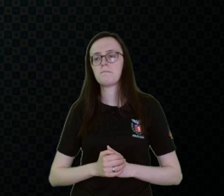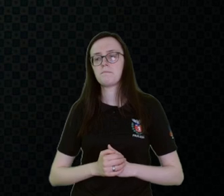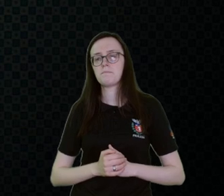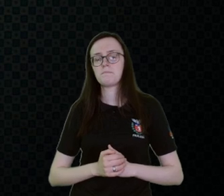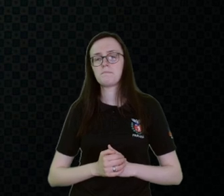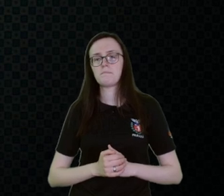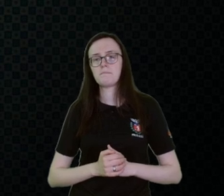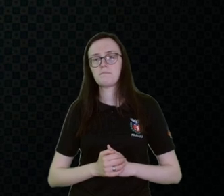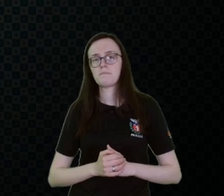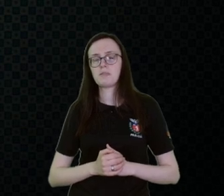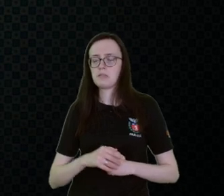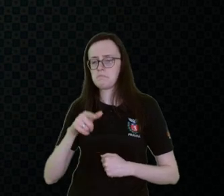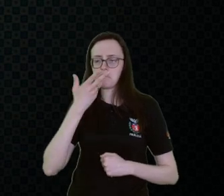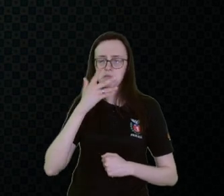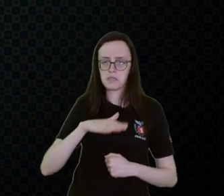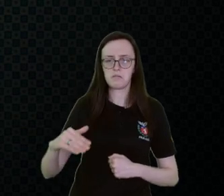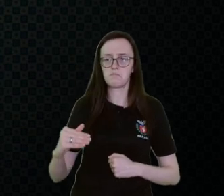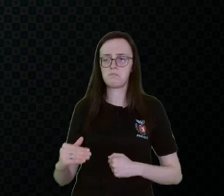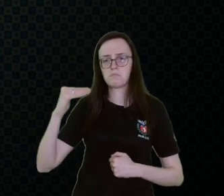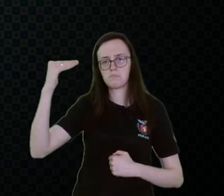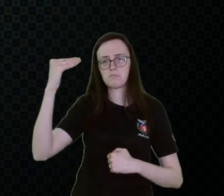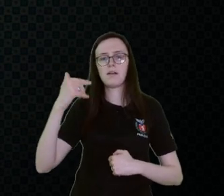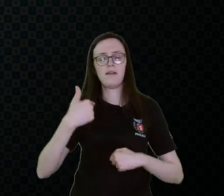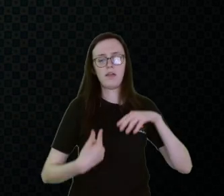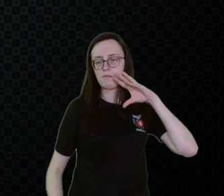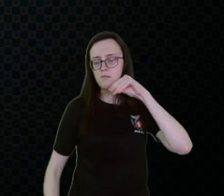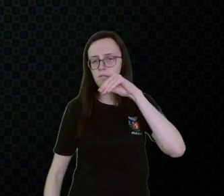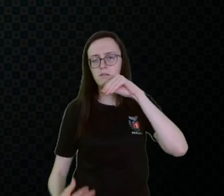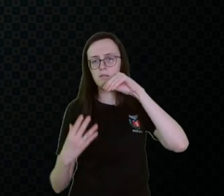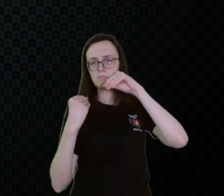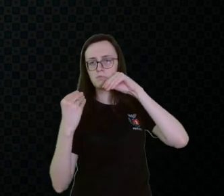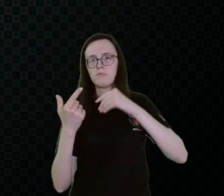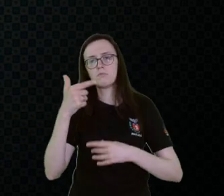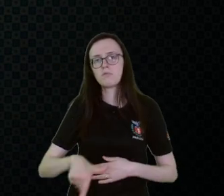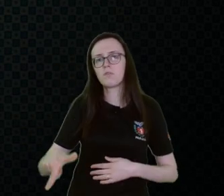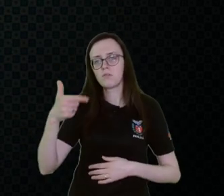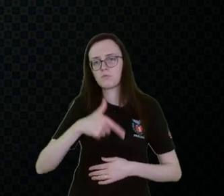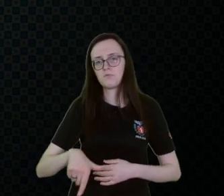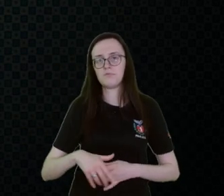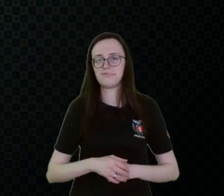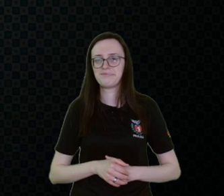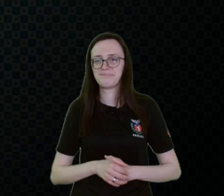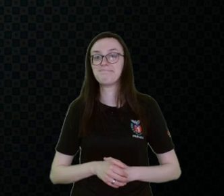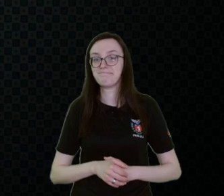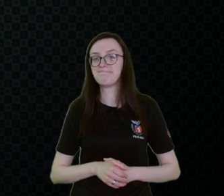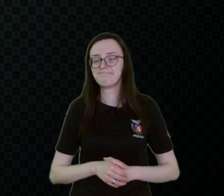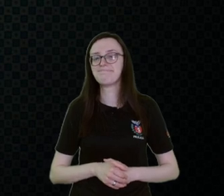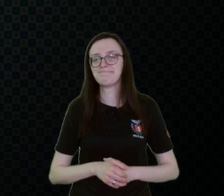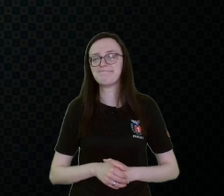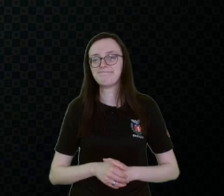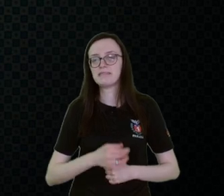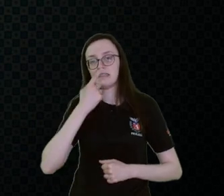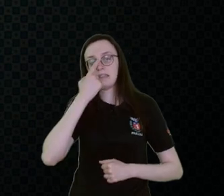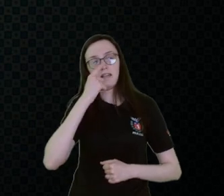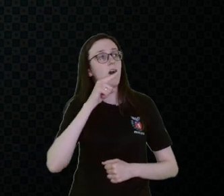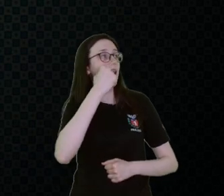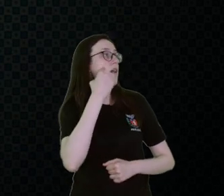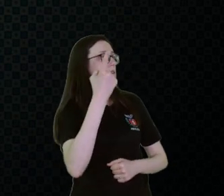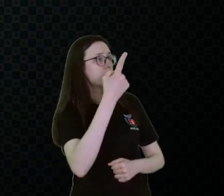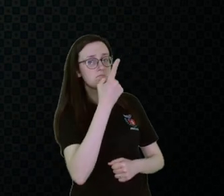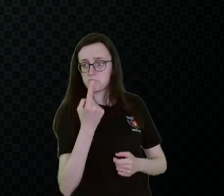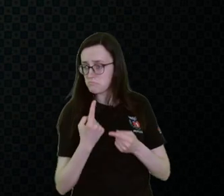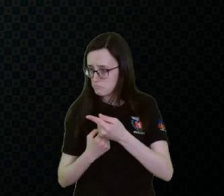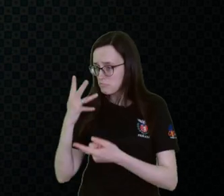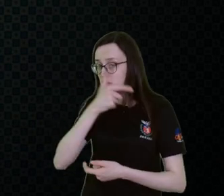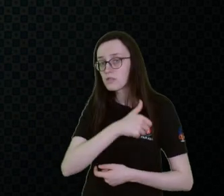pessoa, ela vai repetir o que você fala. Então, você fala, oi, tudo bem? Ela fala, oi, tudo bem? Oi, como você está bonito, oi, como